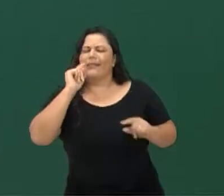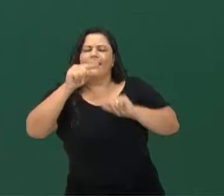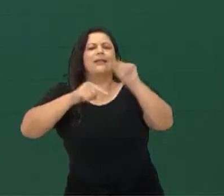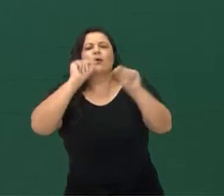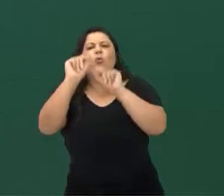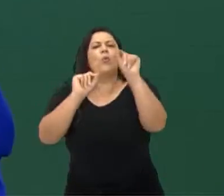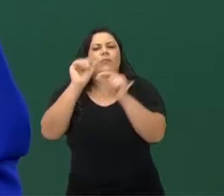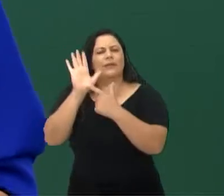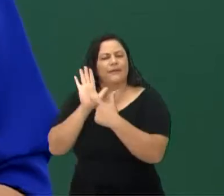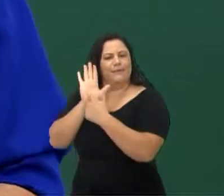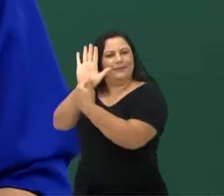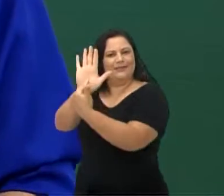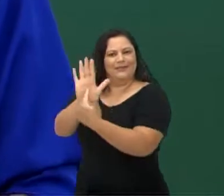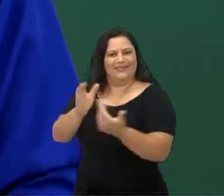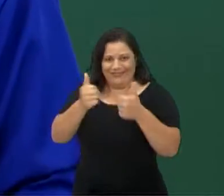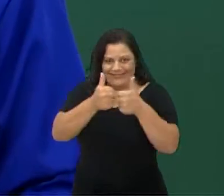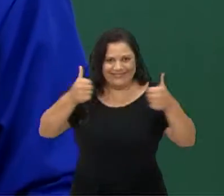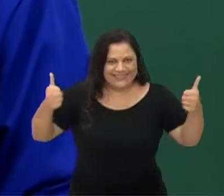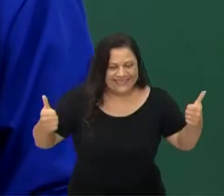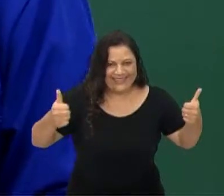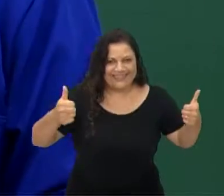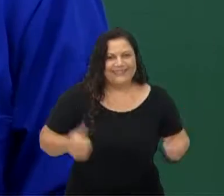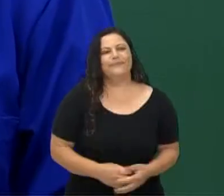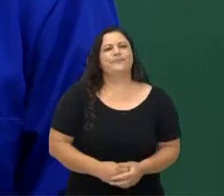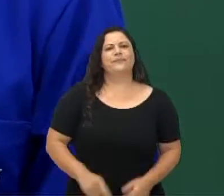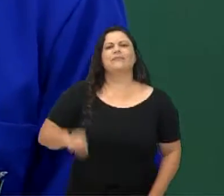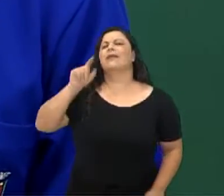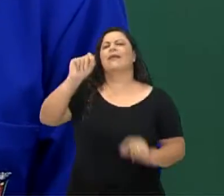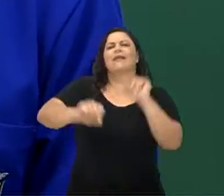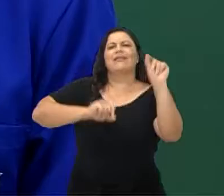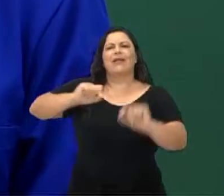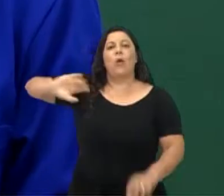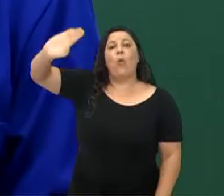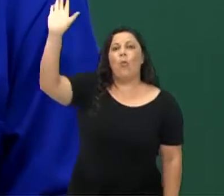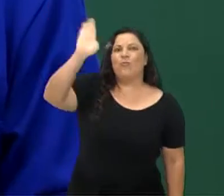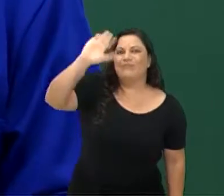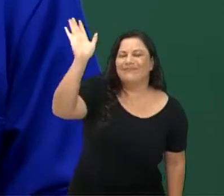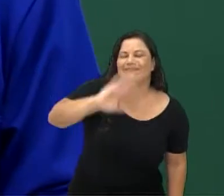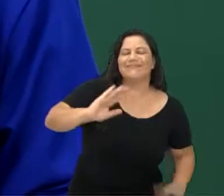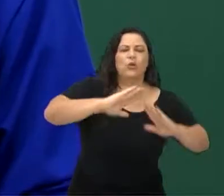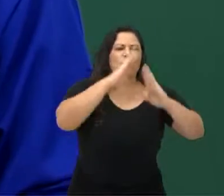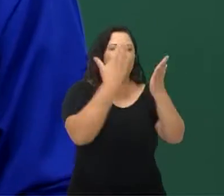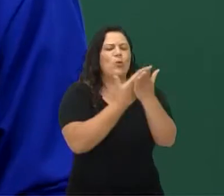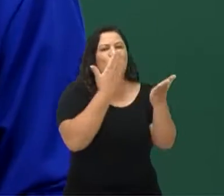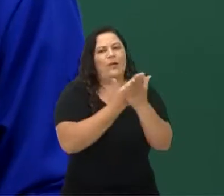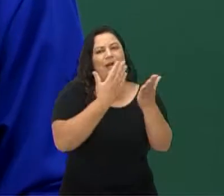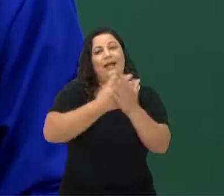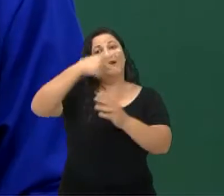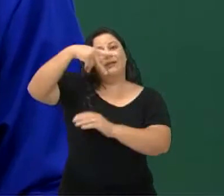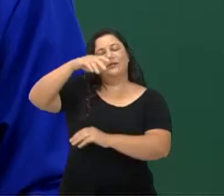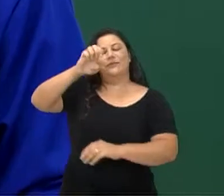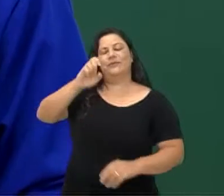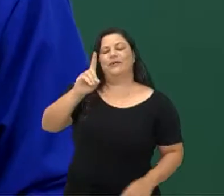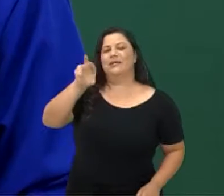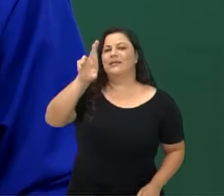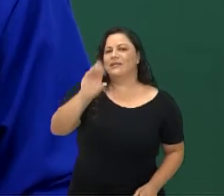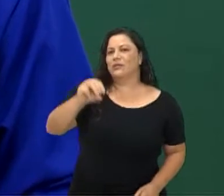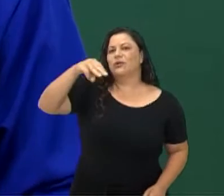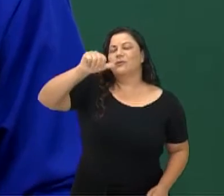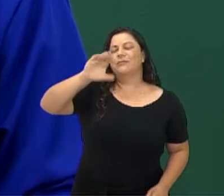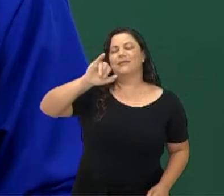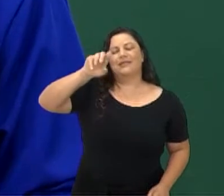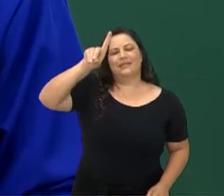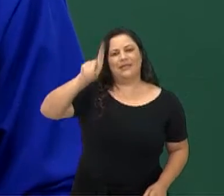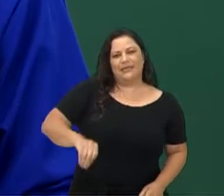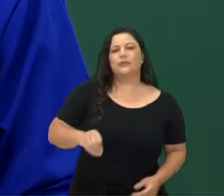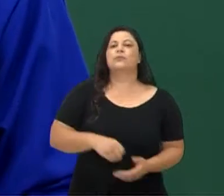apresentação. Tá bom? Mandando um salve, então, para o Colégio Pedro Macedo e lá para a Lorena, do Colégio da Polícia